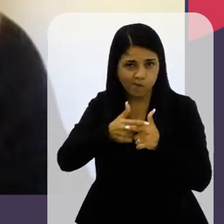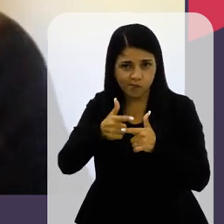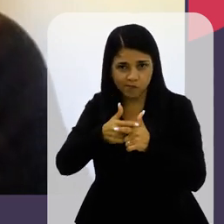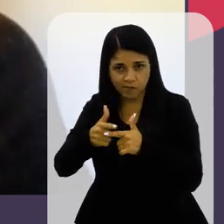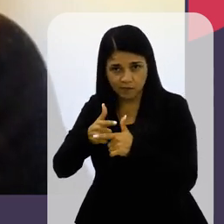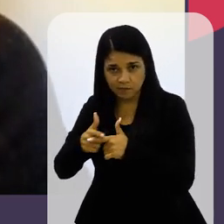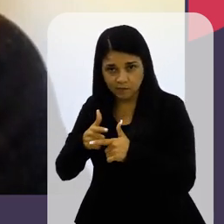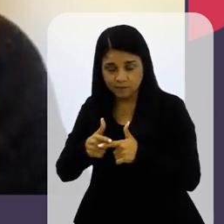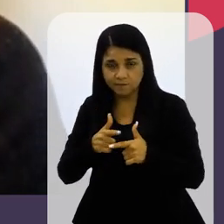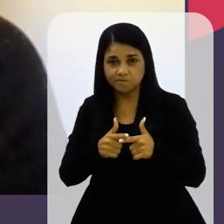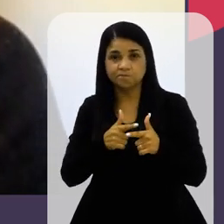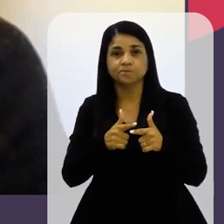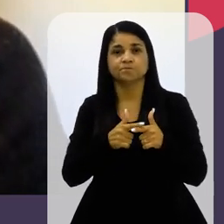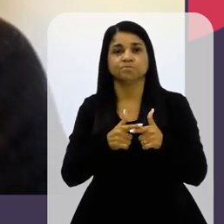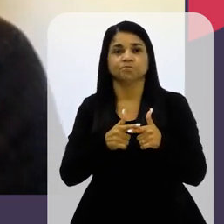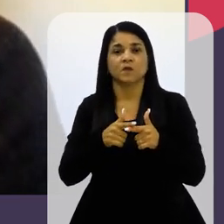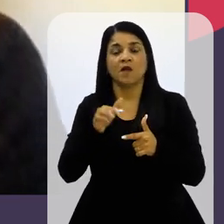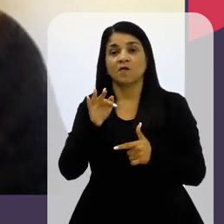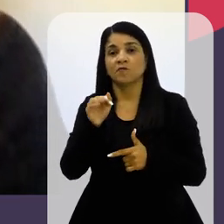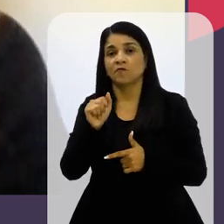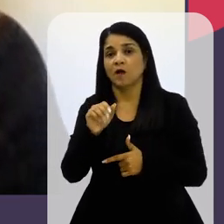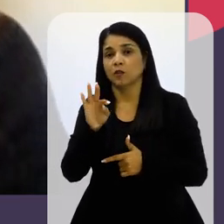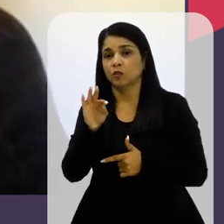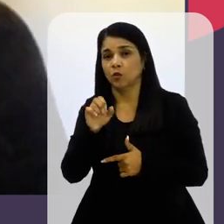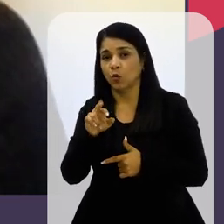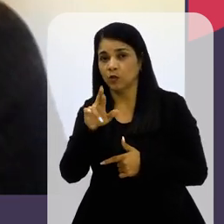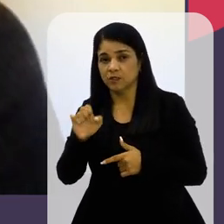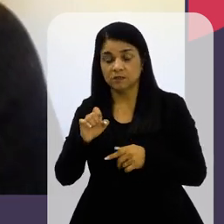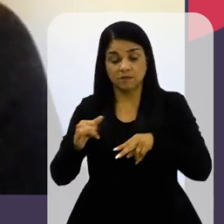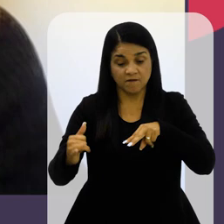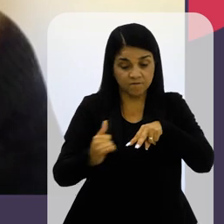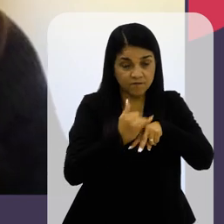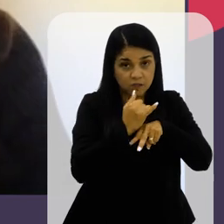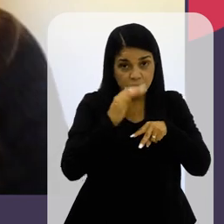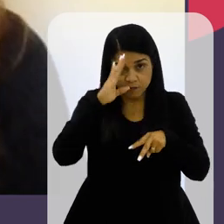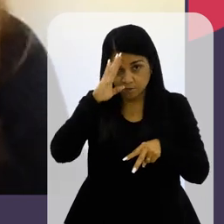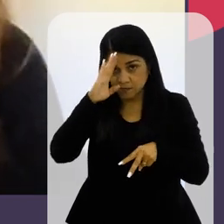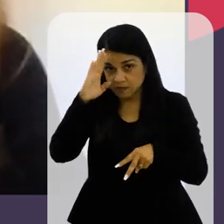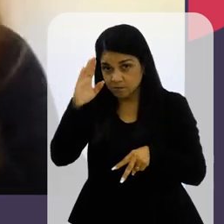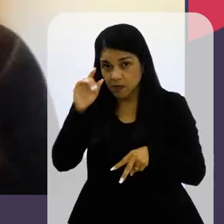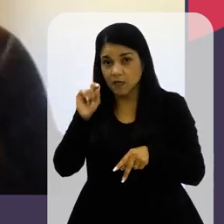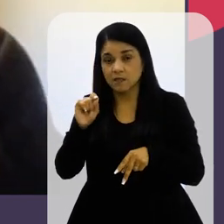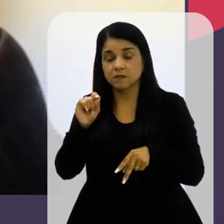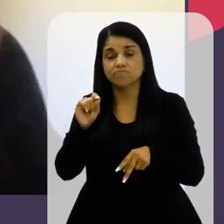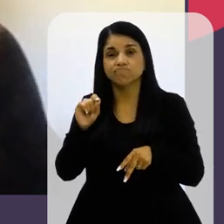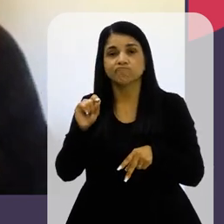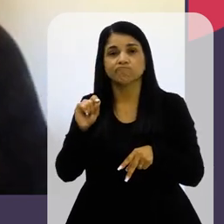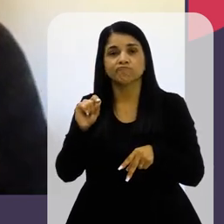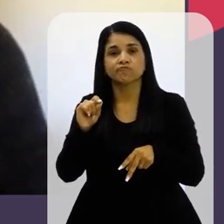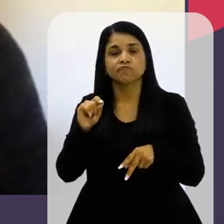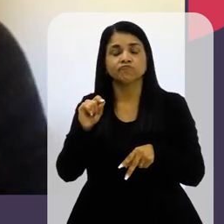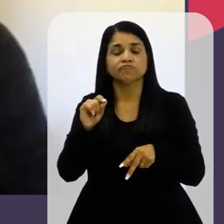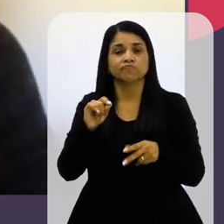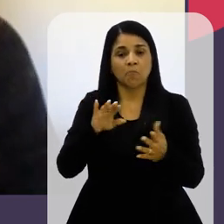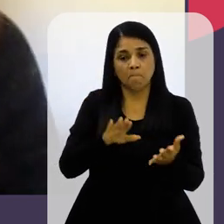As principais vítimas que eram cometidas na